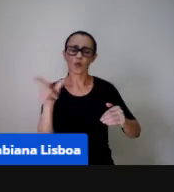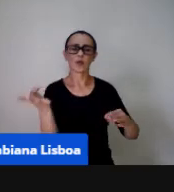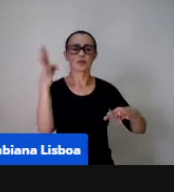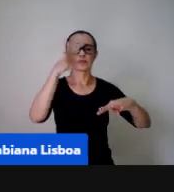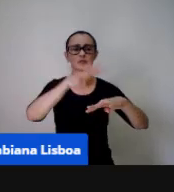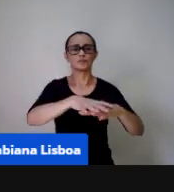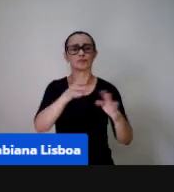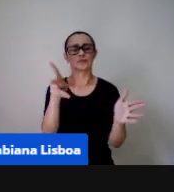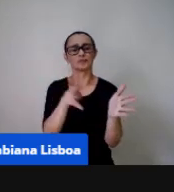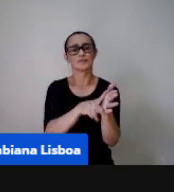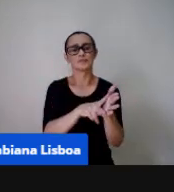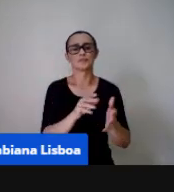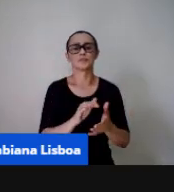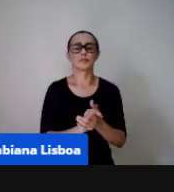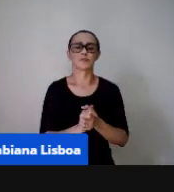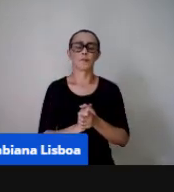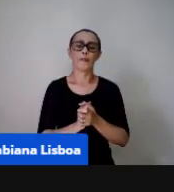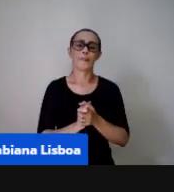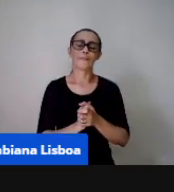professores próximo por favor